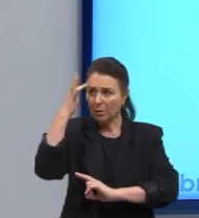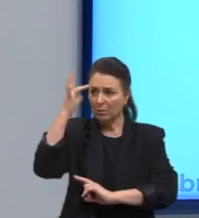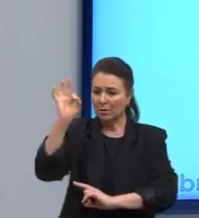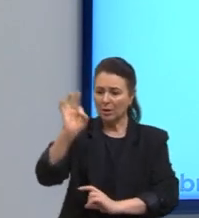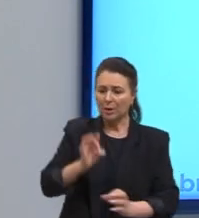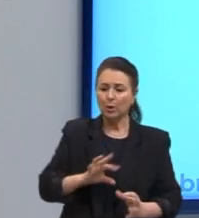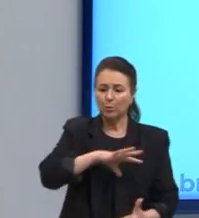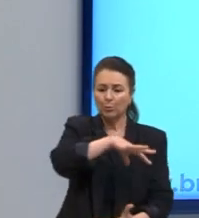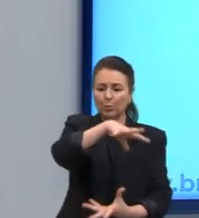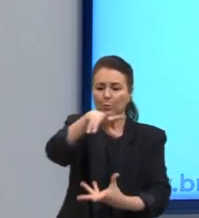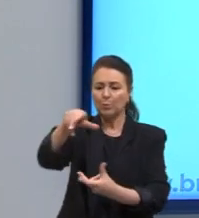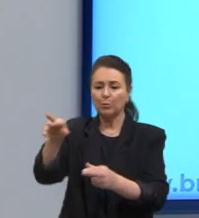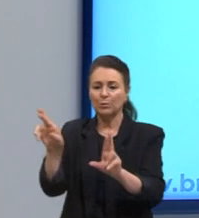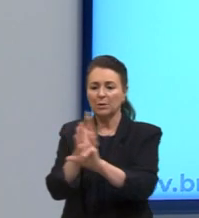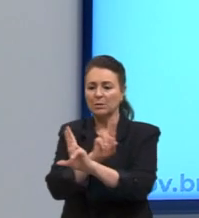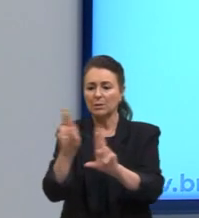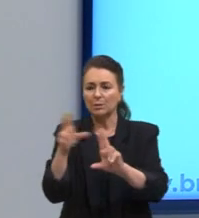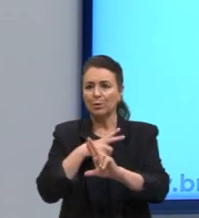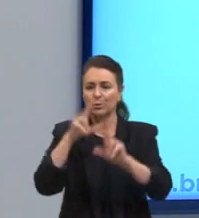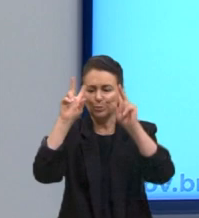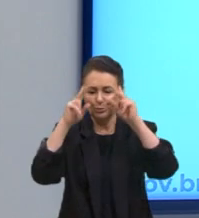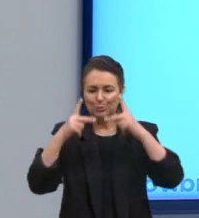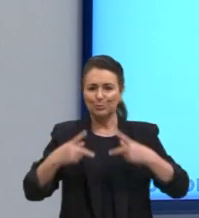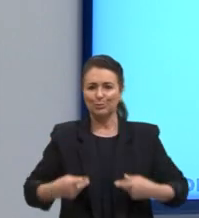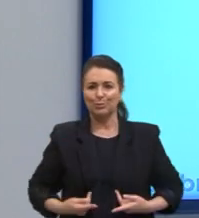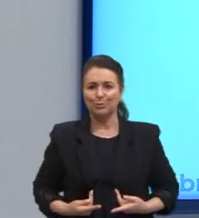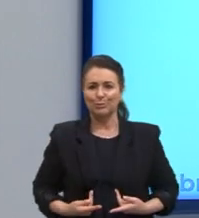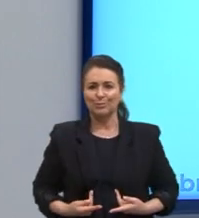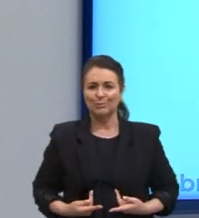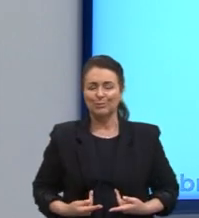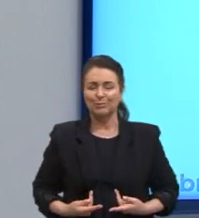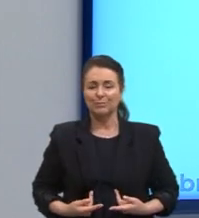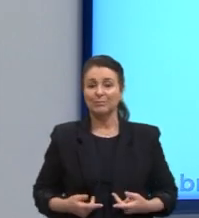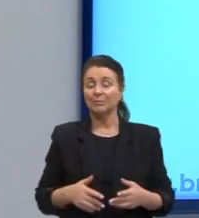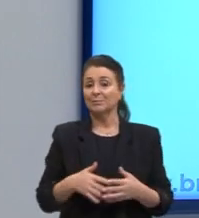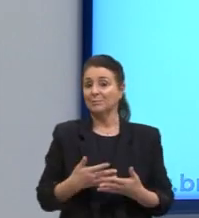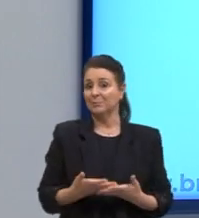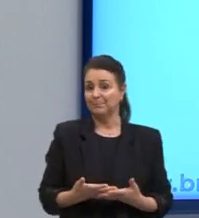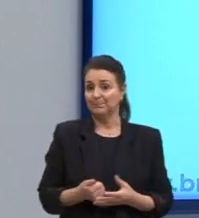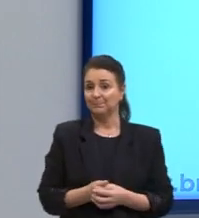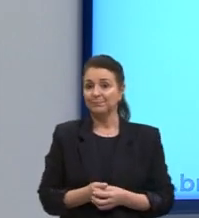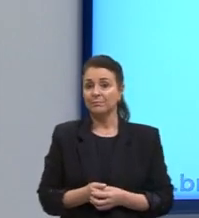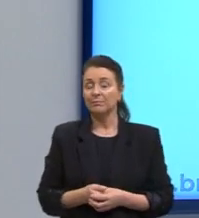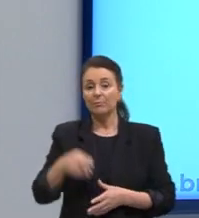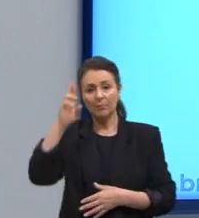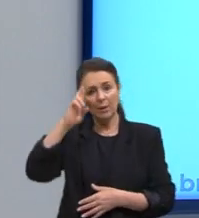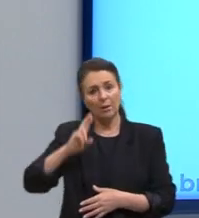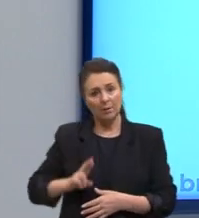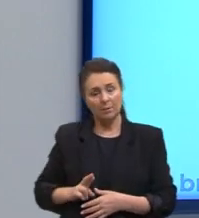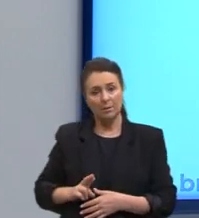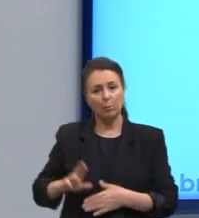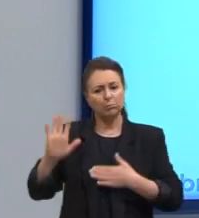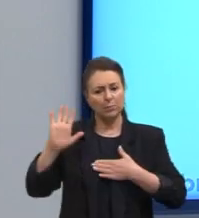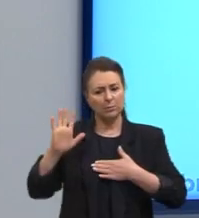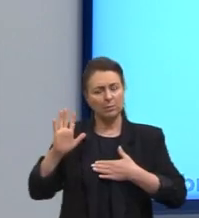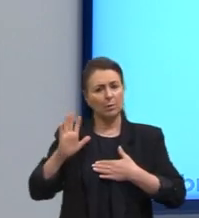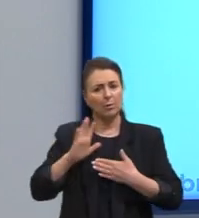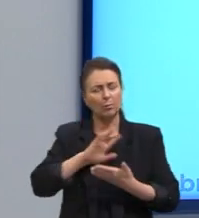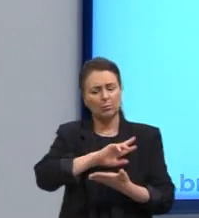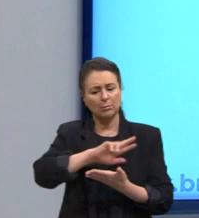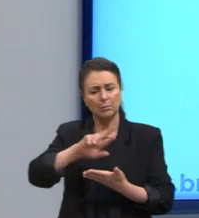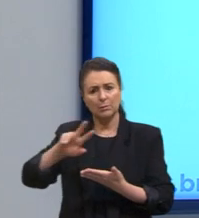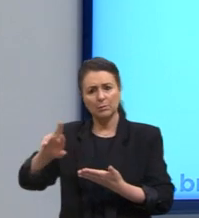relações todas que envolvem os seres humanos. Bom, a razão prometeu uma série de coisas, a